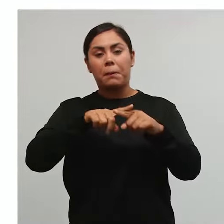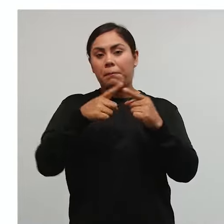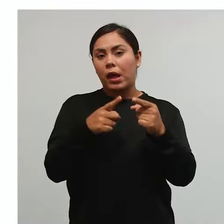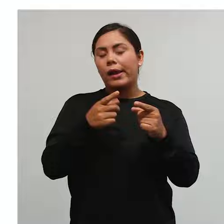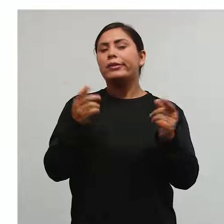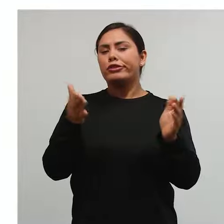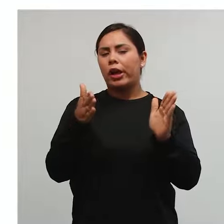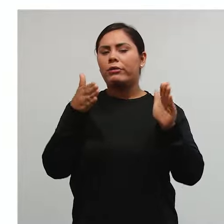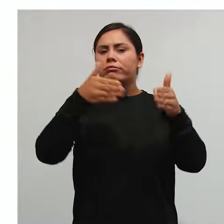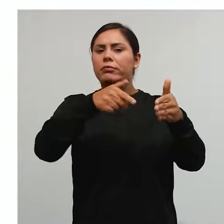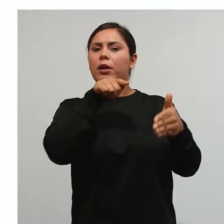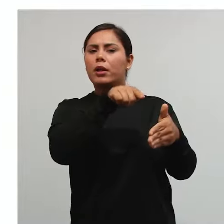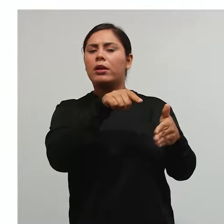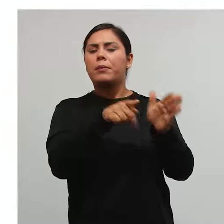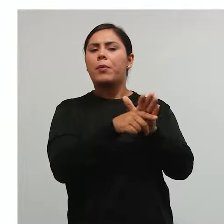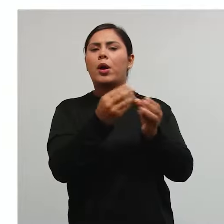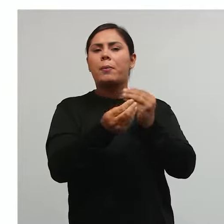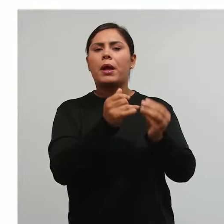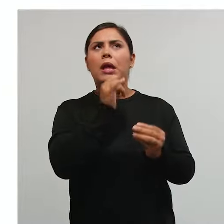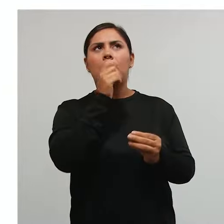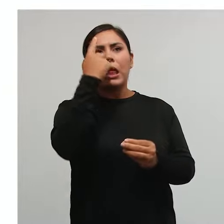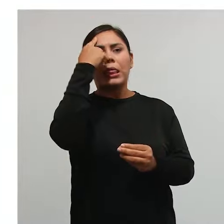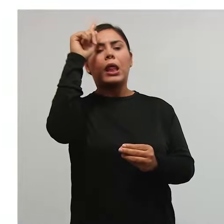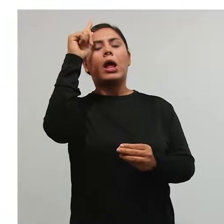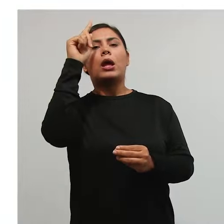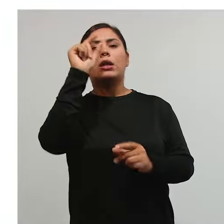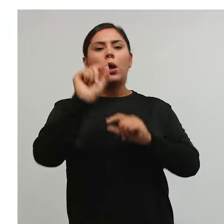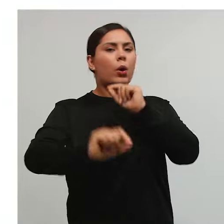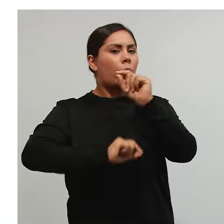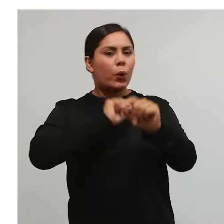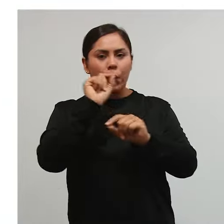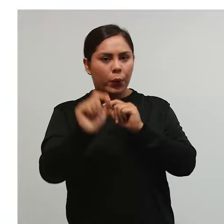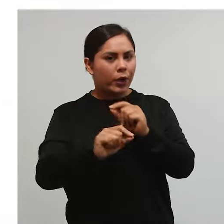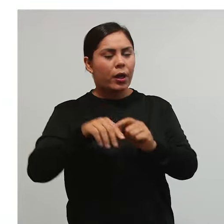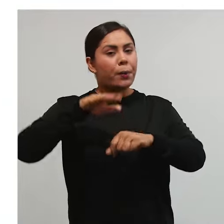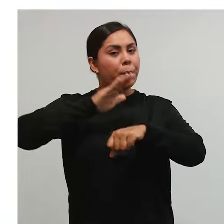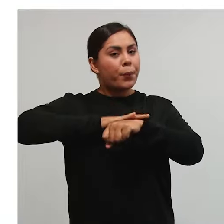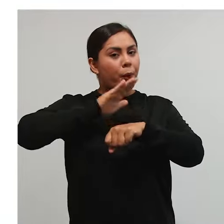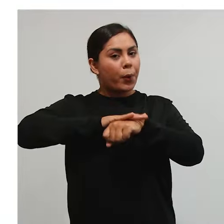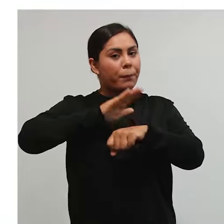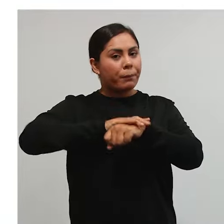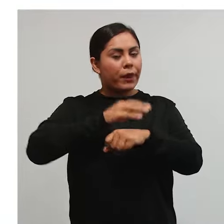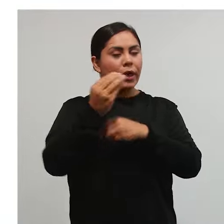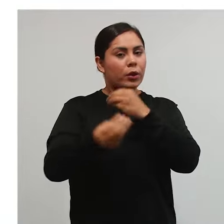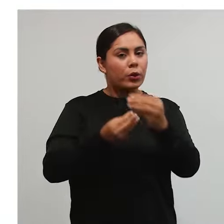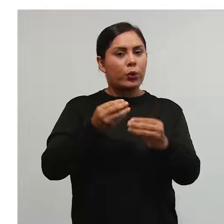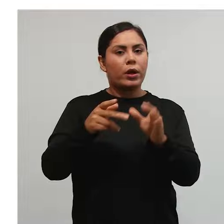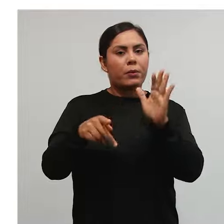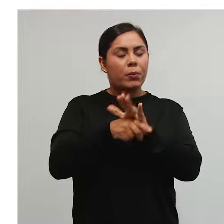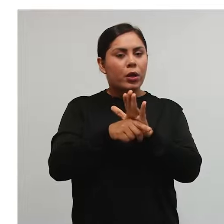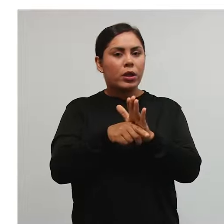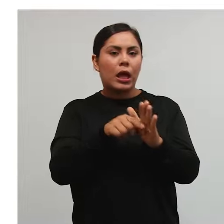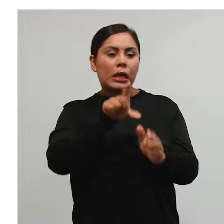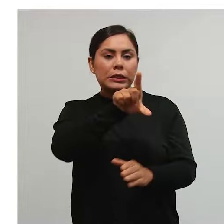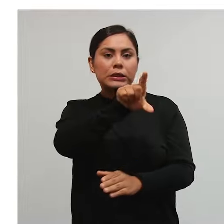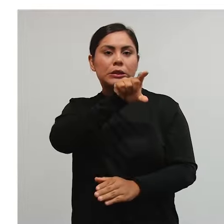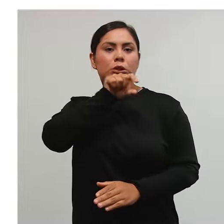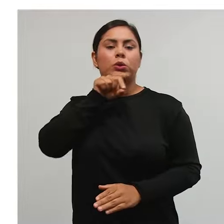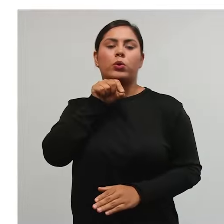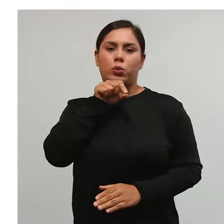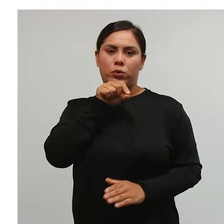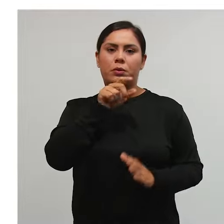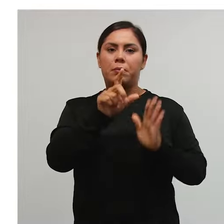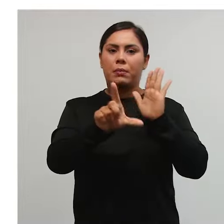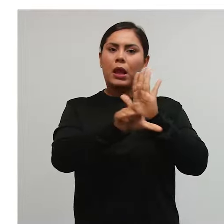aqui ele já aponta que a hipótese de incidência é um momento abstrato escolhido pelo